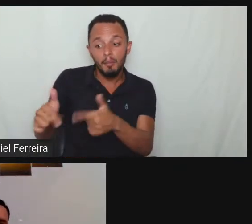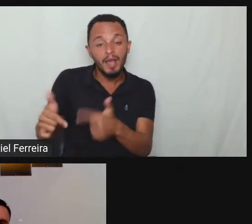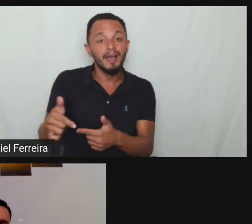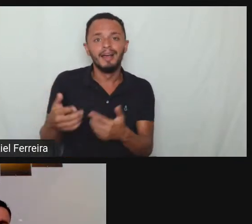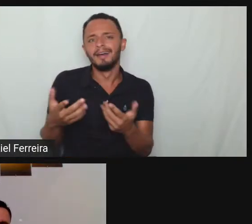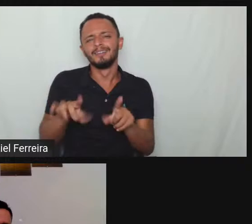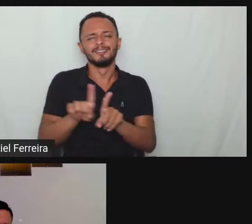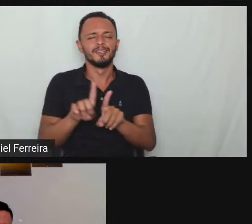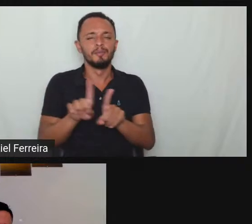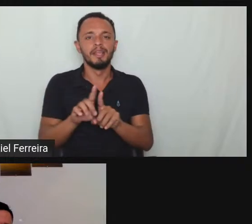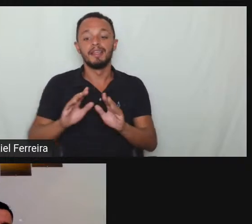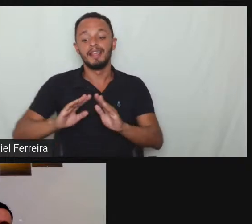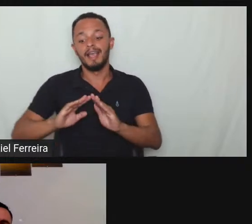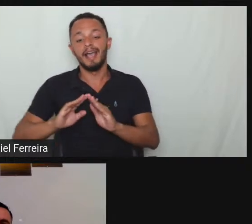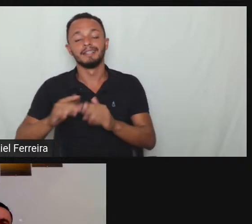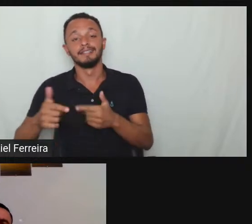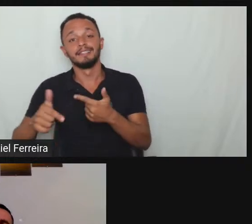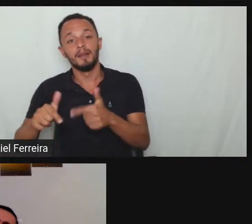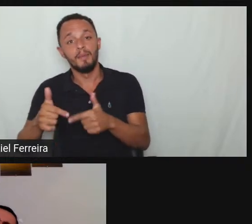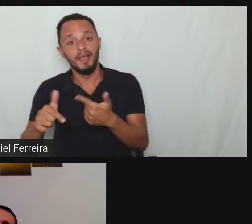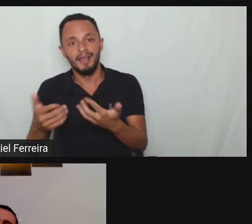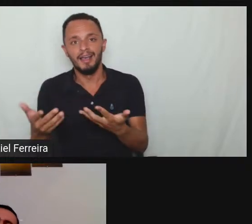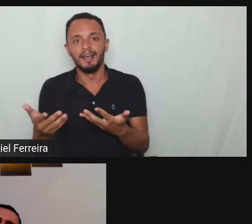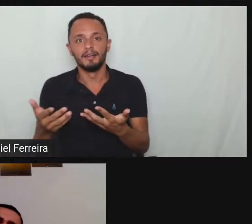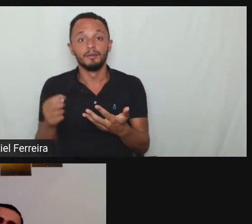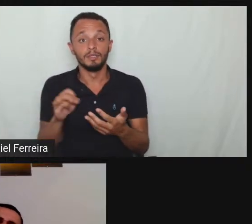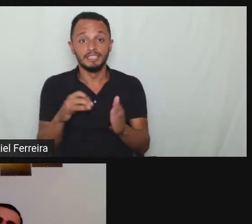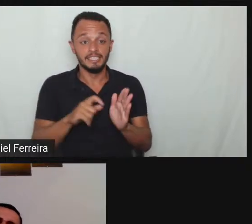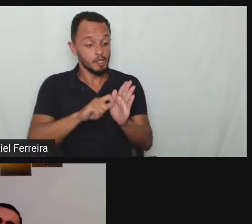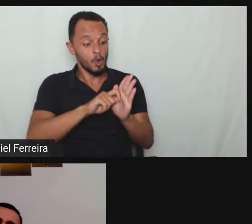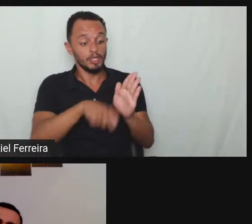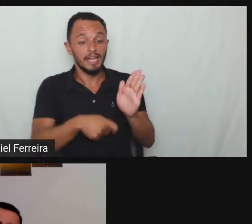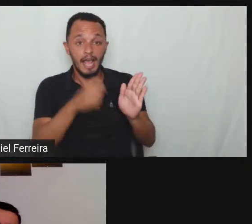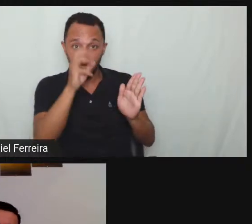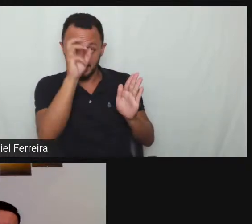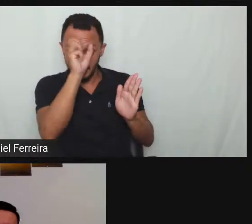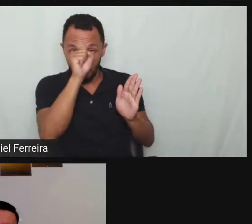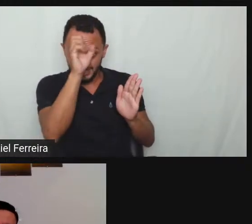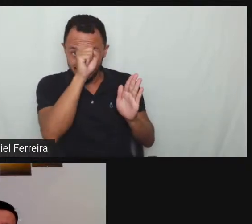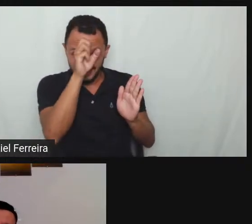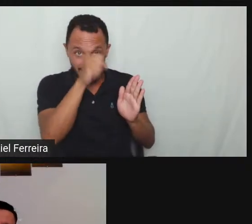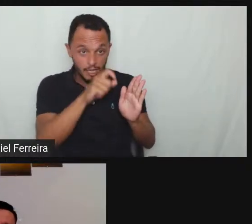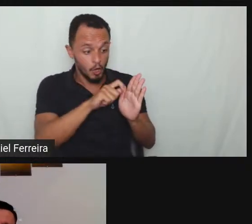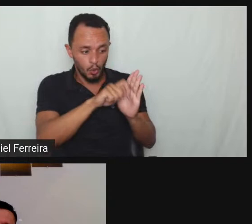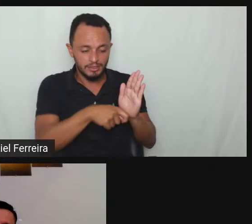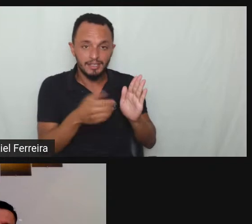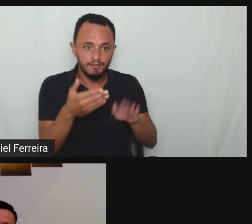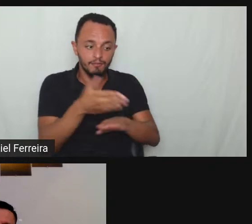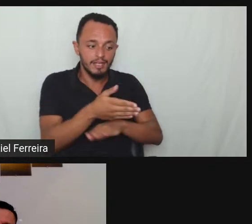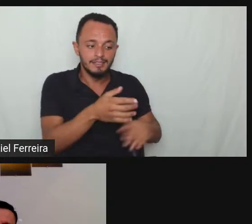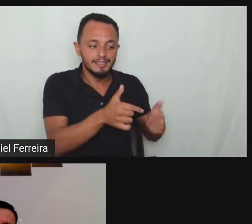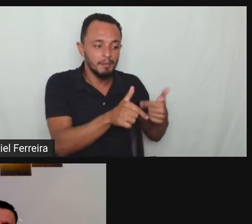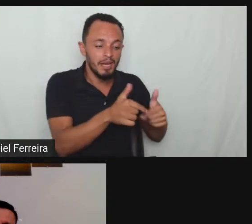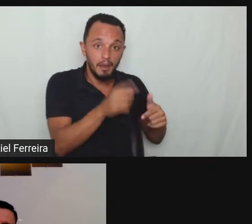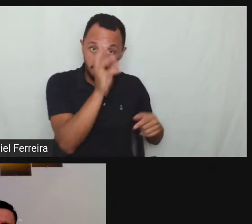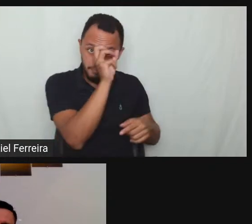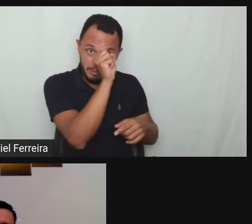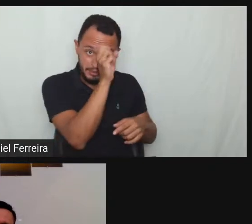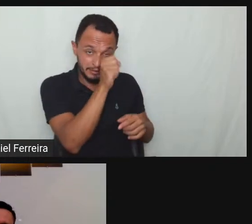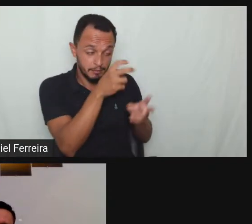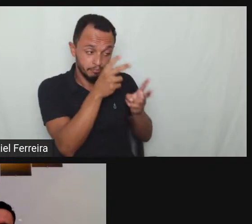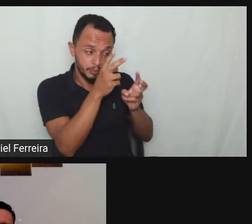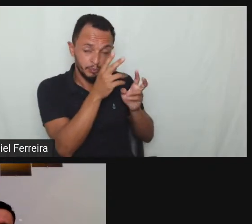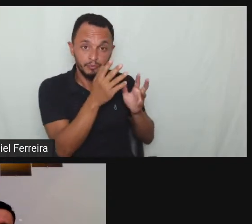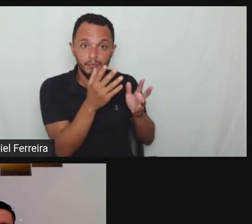teletrabalho e às vezes ele fez um contrato de aprendizagem oportunidade já tem mais de 24 e acha que não pode ser aprendiz